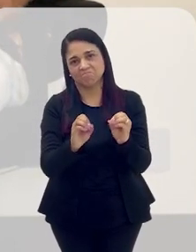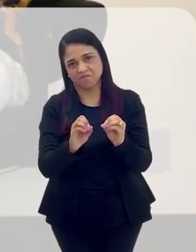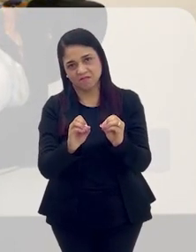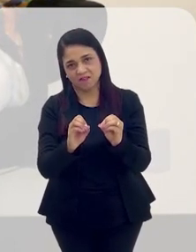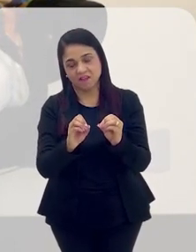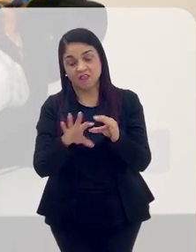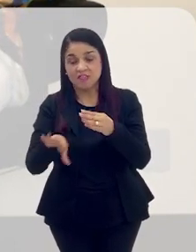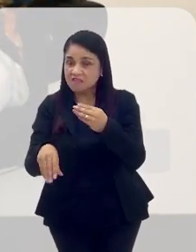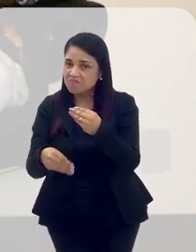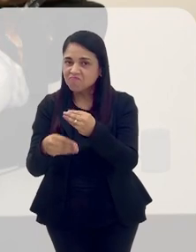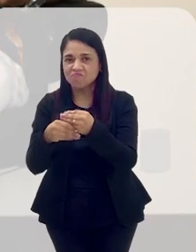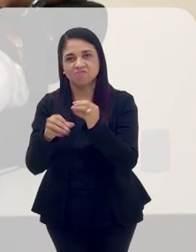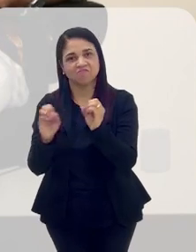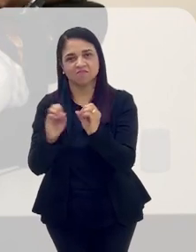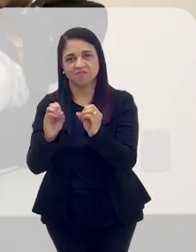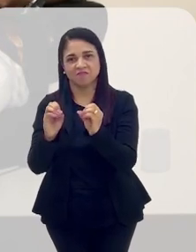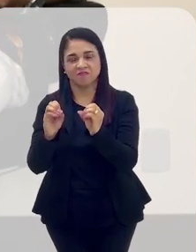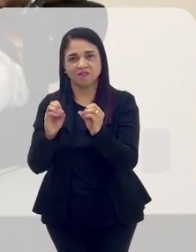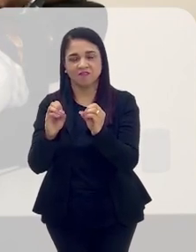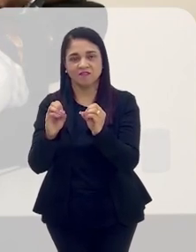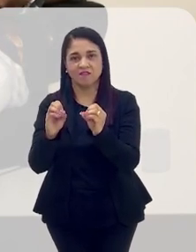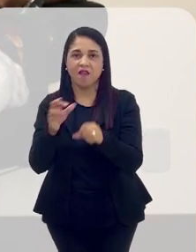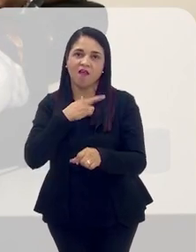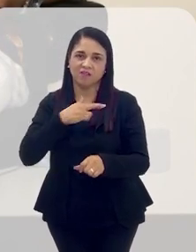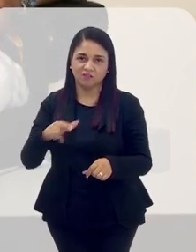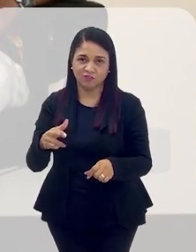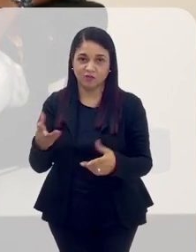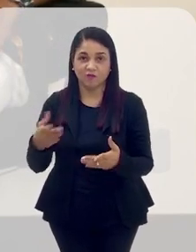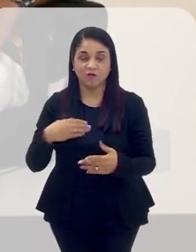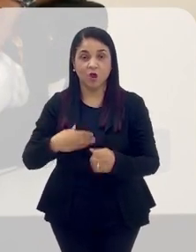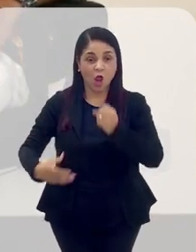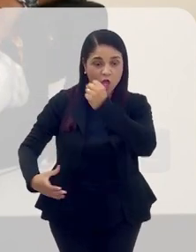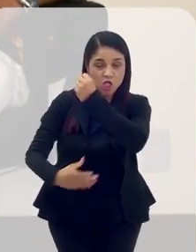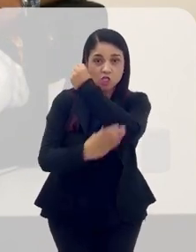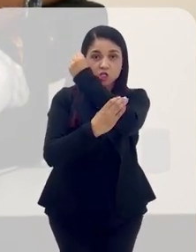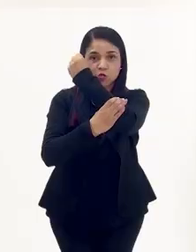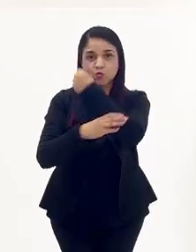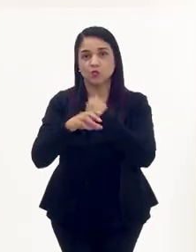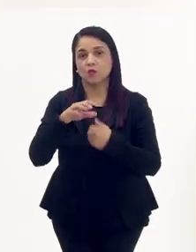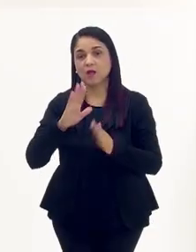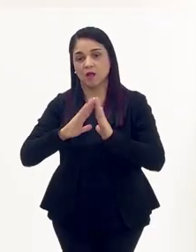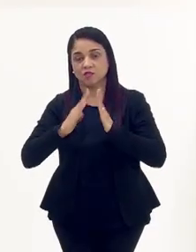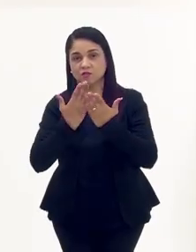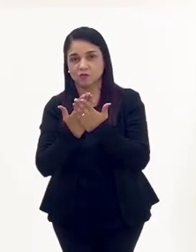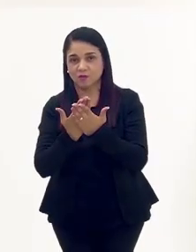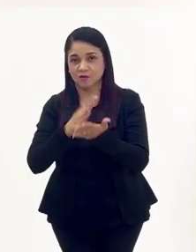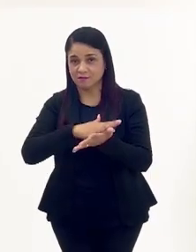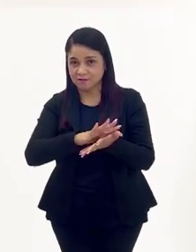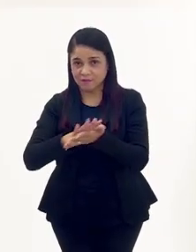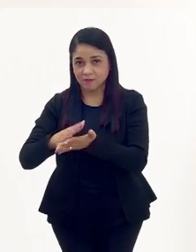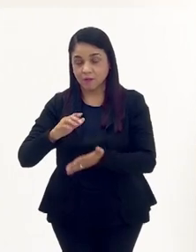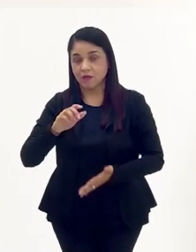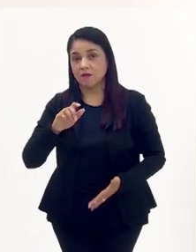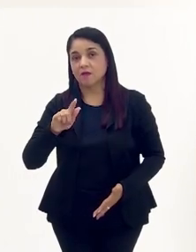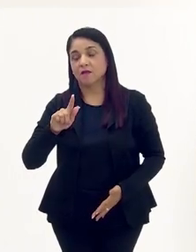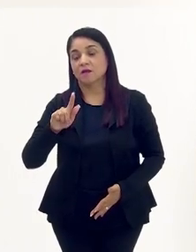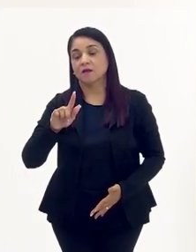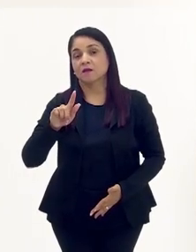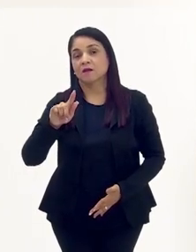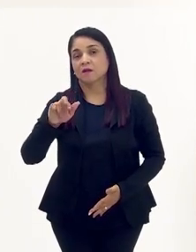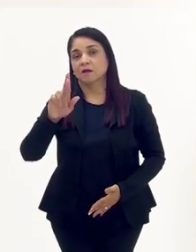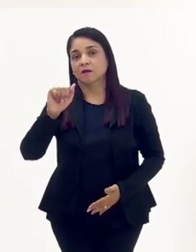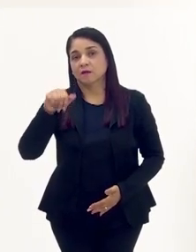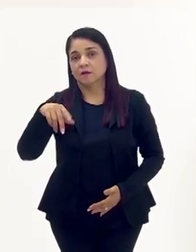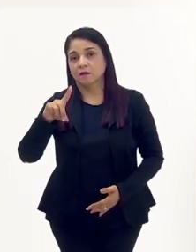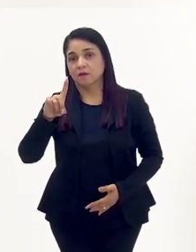religião e nem ao espetáculo. Sim, nós tivemos aí Exu, que é o Grande Rio, que veio trazendo a história de